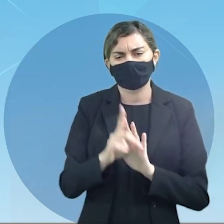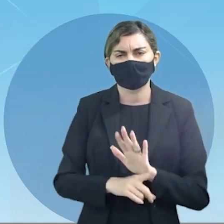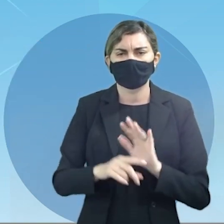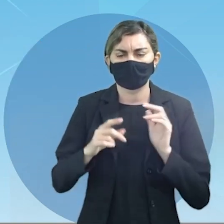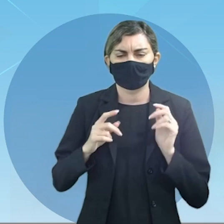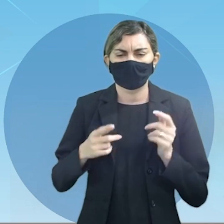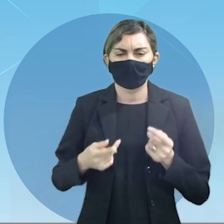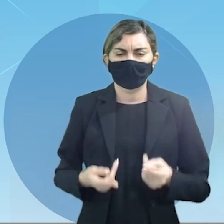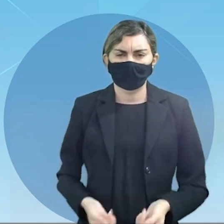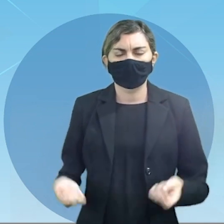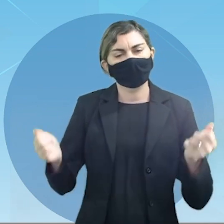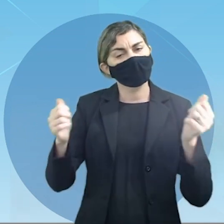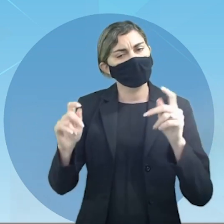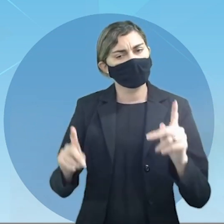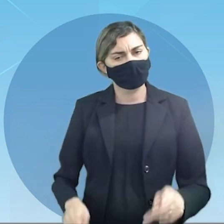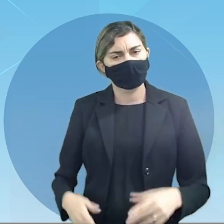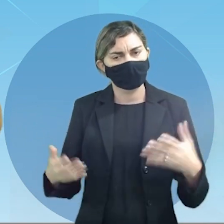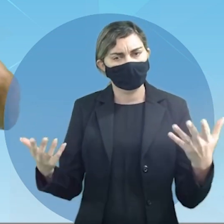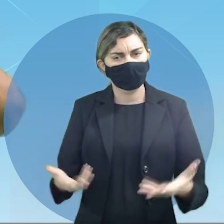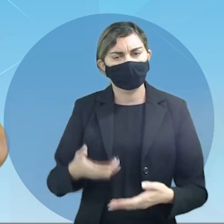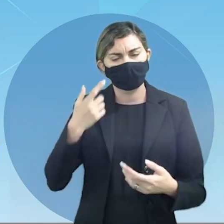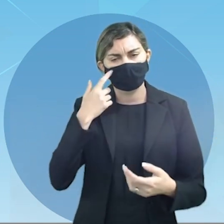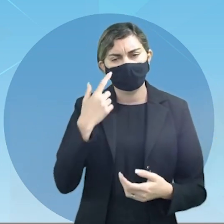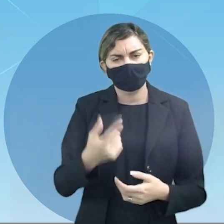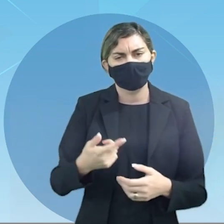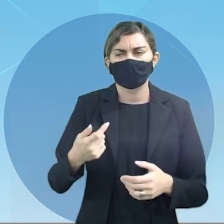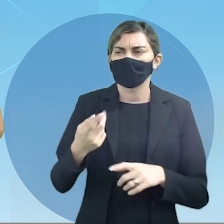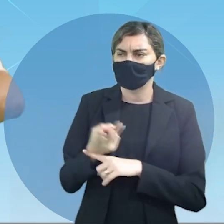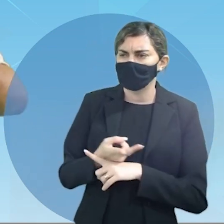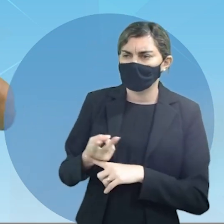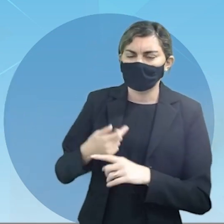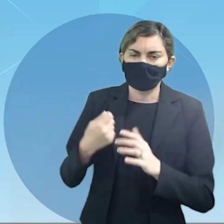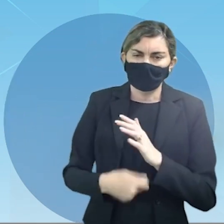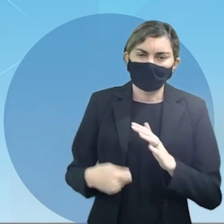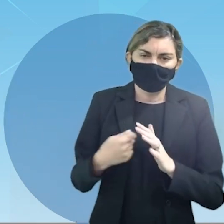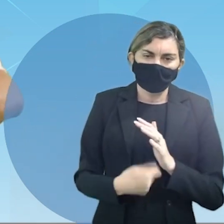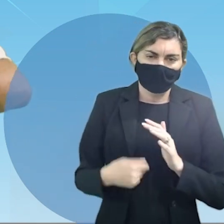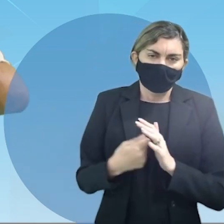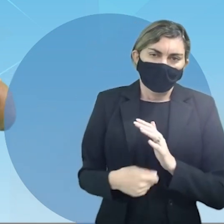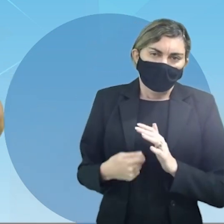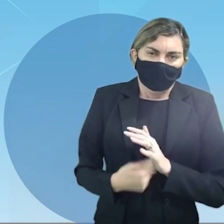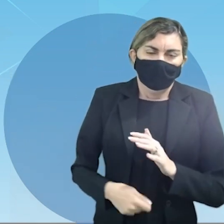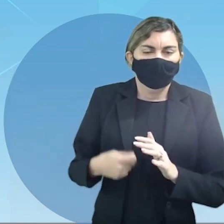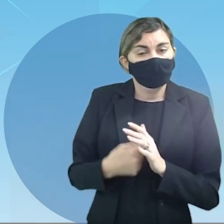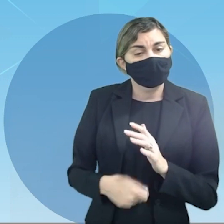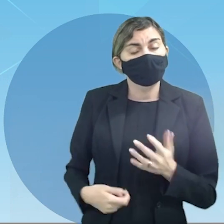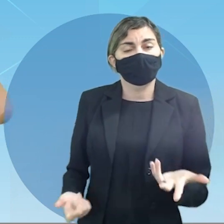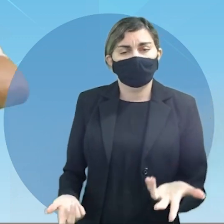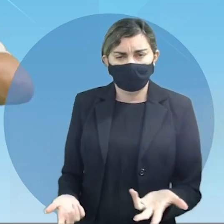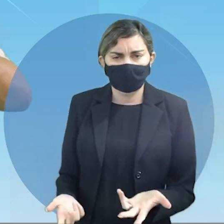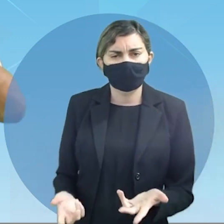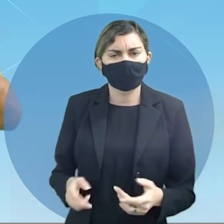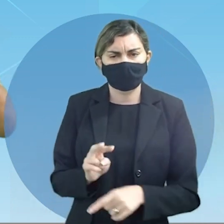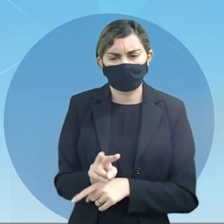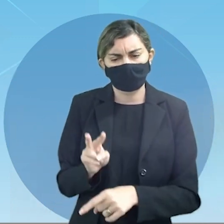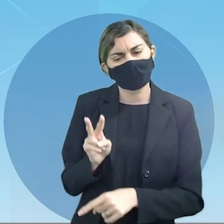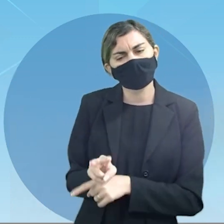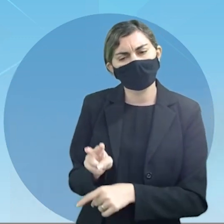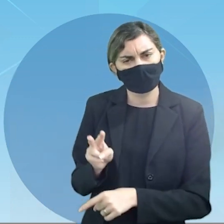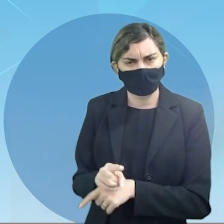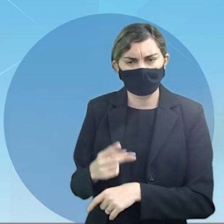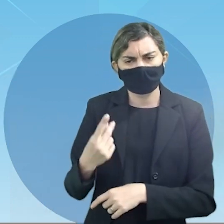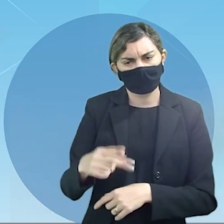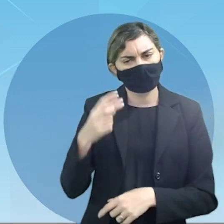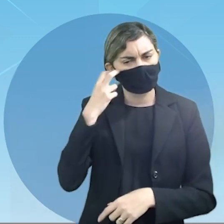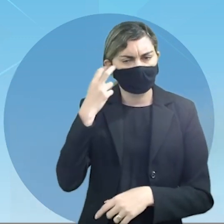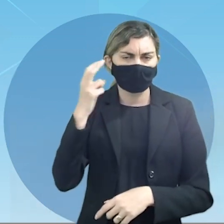humanos e a paz então vejam só a perseguição a luta a resistência a preservação de